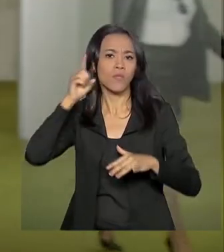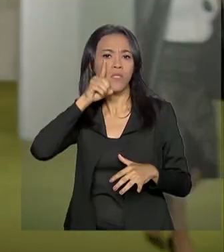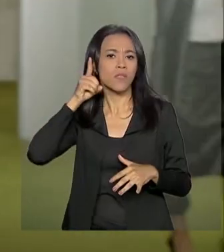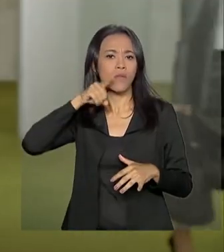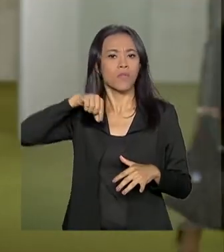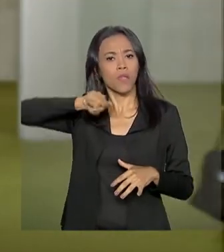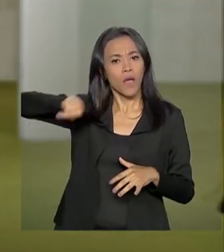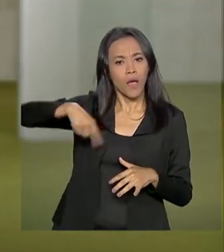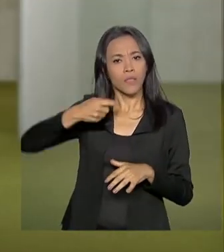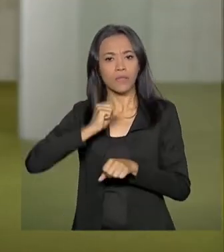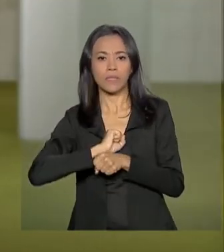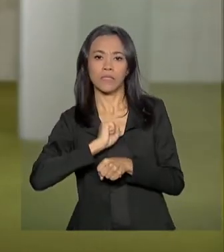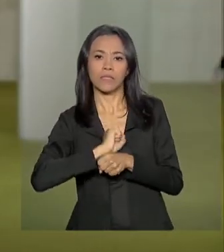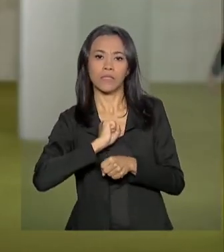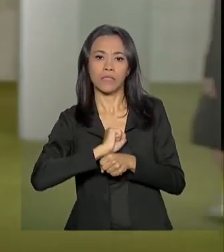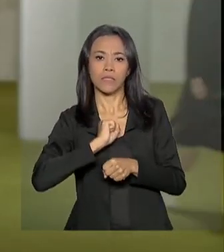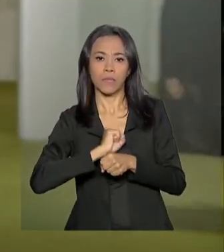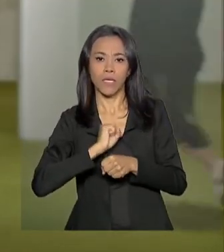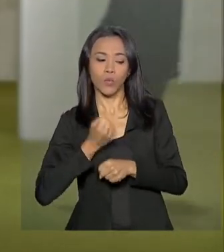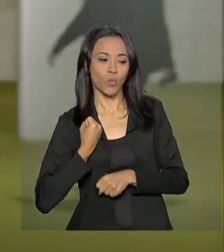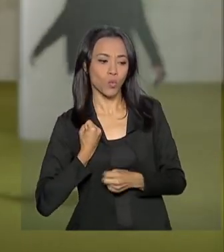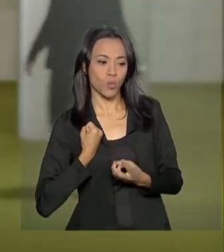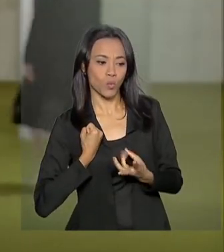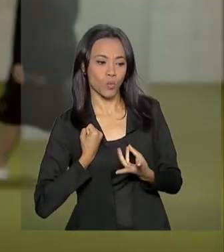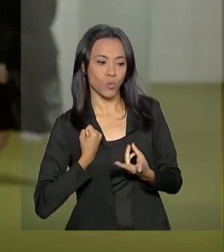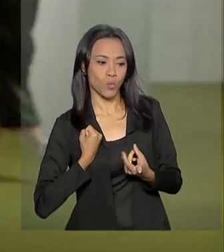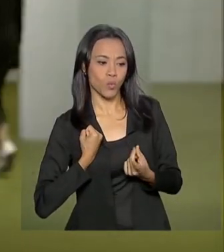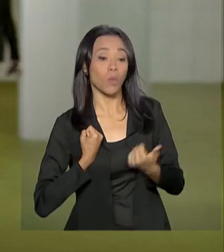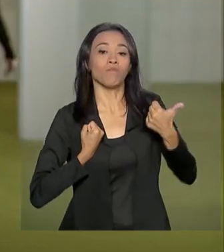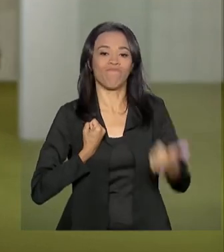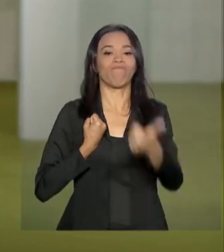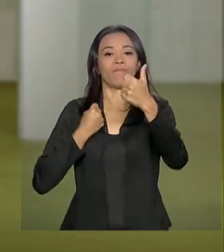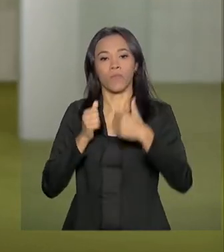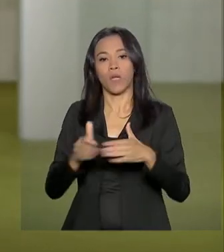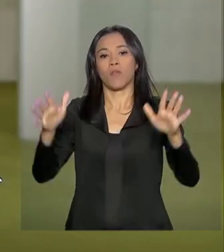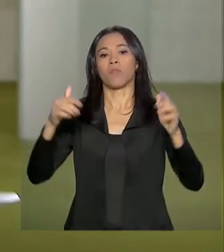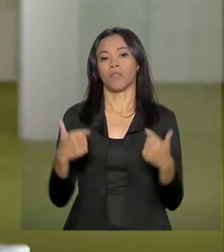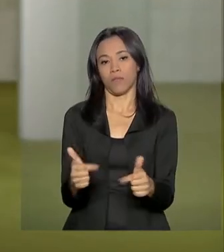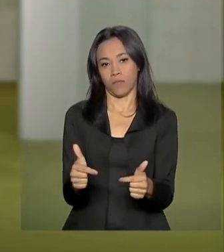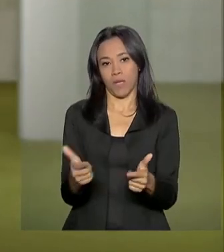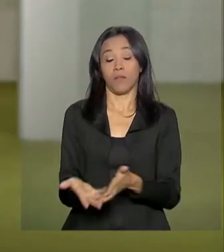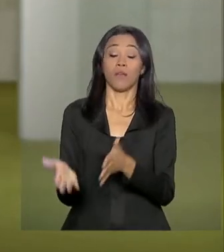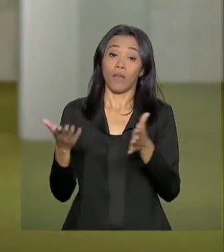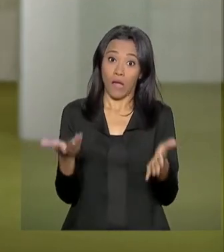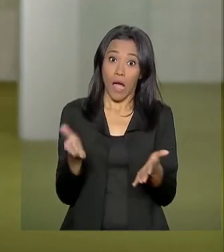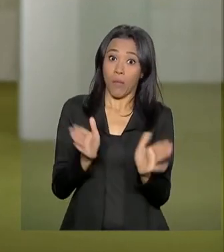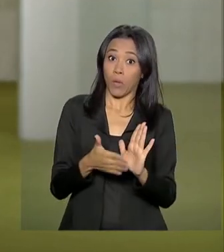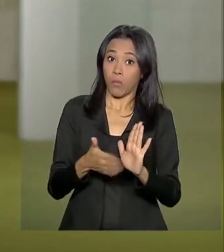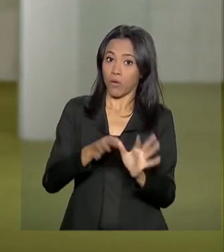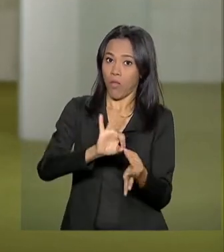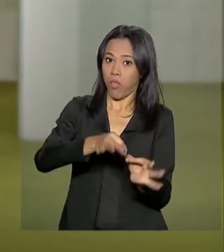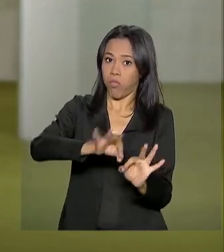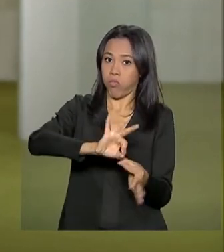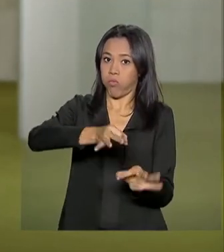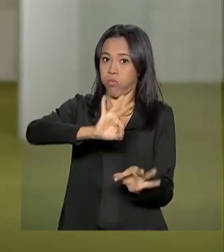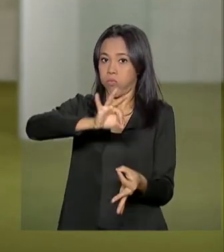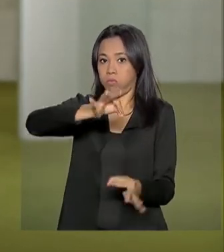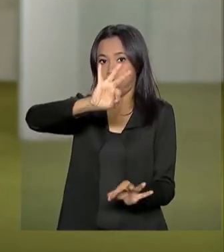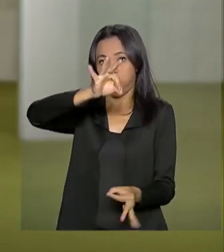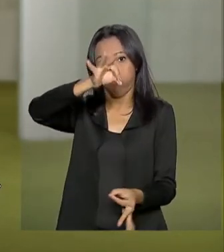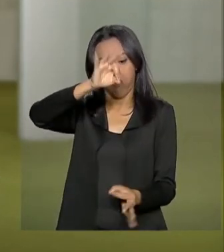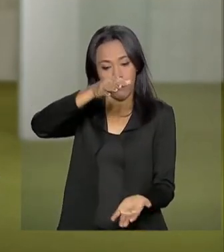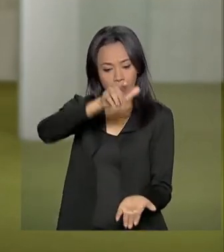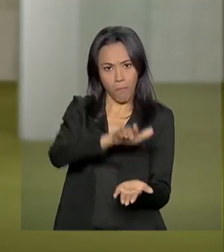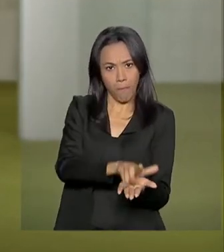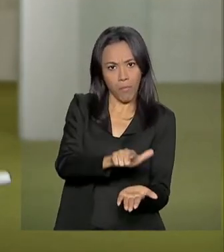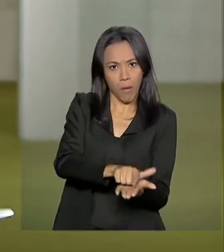estão aguardando, então, a formação do quórum para iniciar os trabalhos. A proposta é extensa, viu? Um calhamaço grande de papel, mas